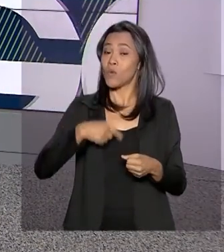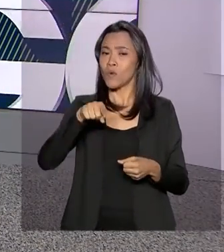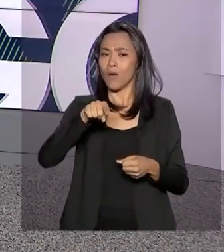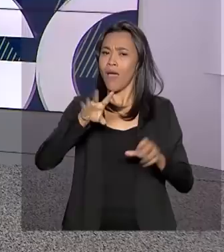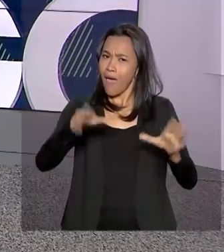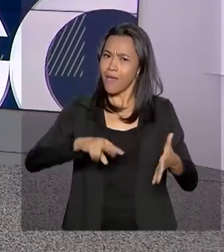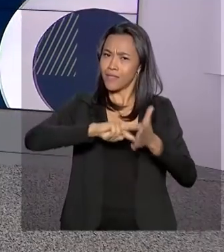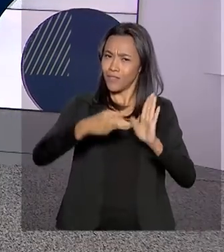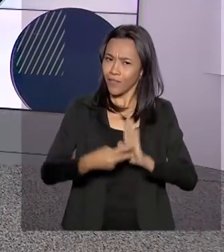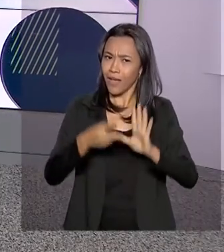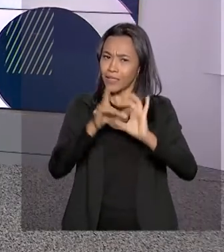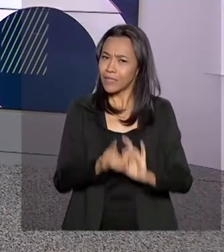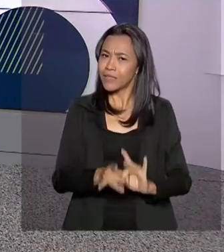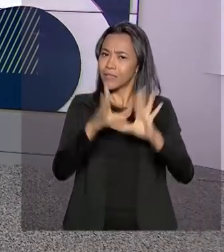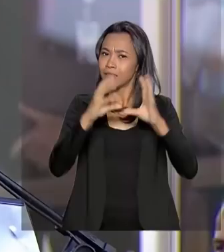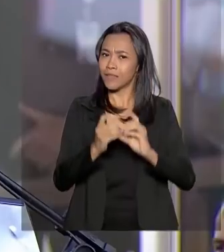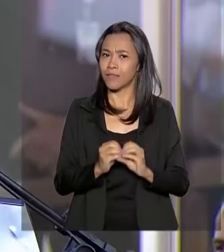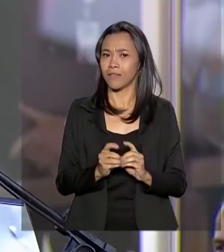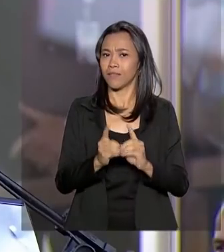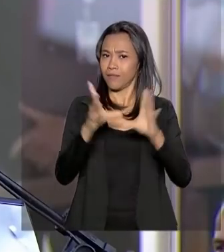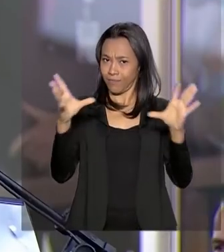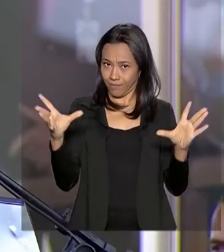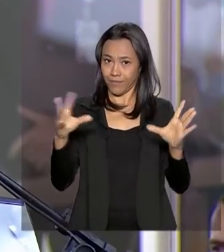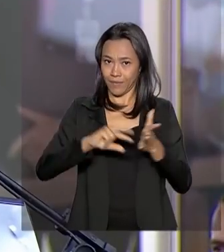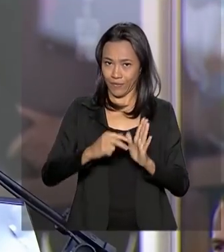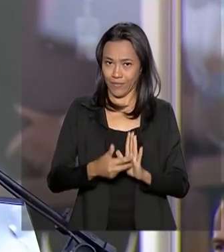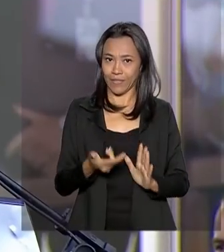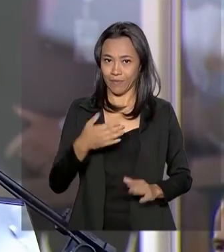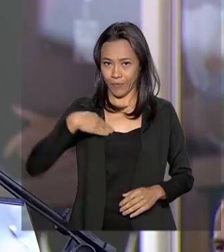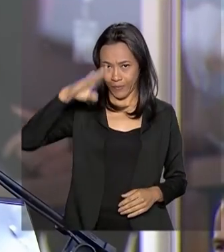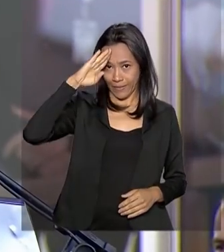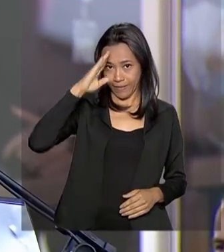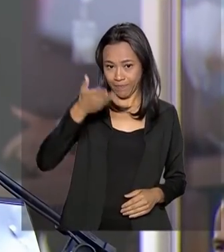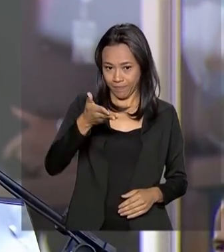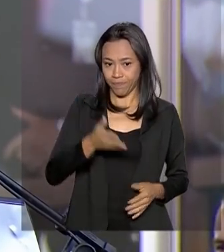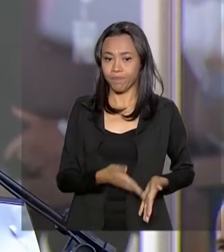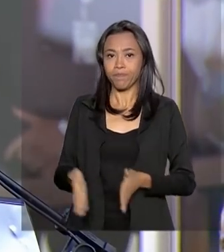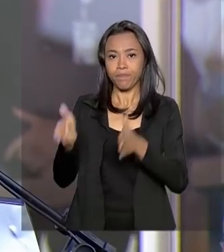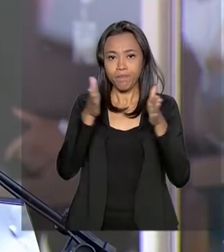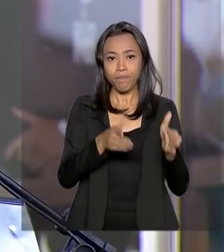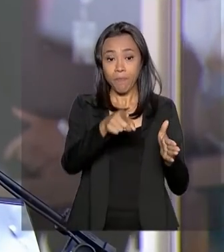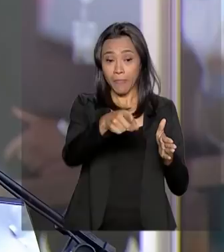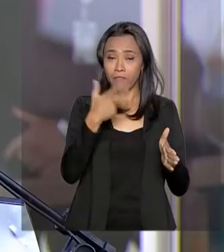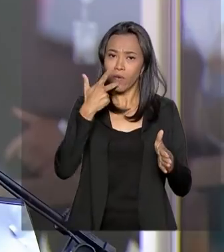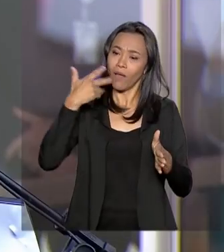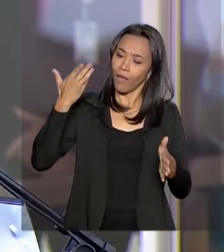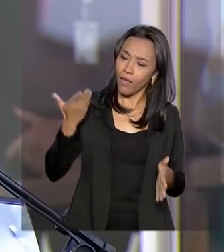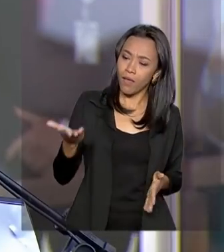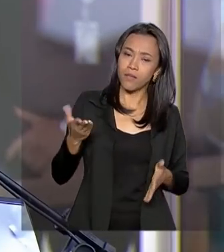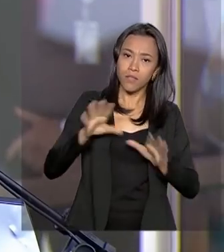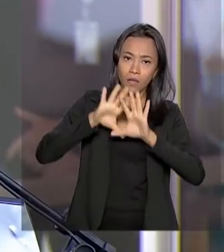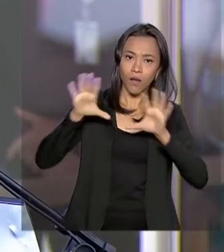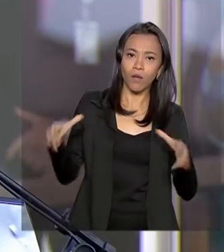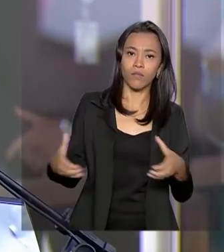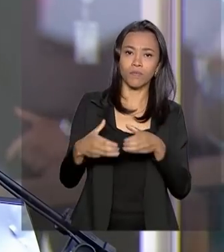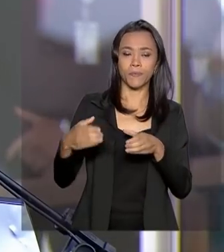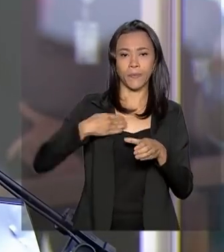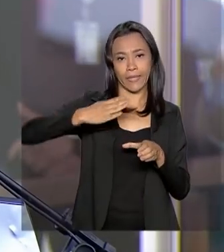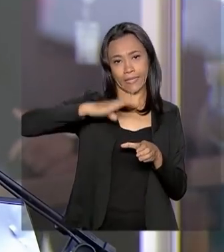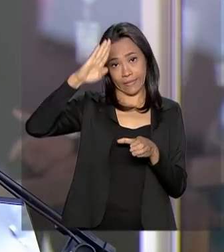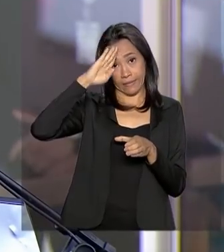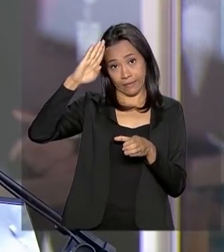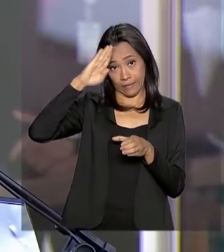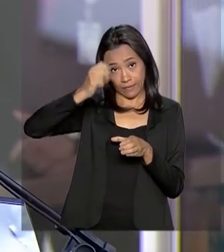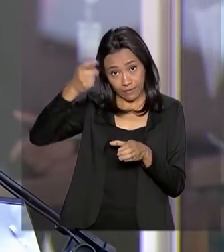democracia e liberdade. Esse é o nosso Exército Brasileiro, o